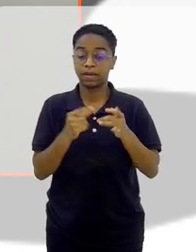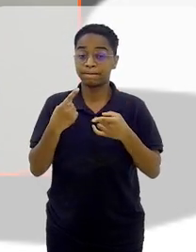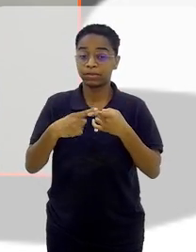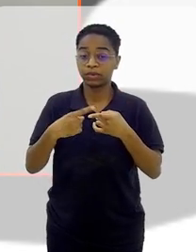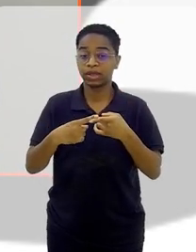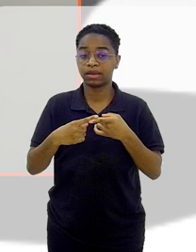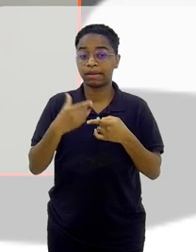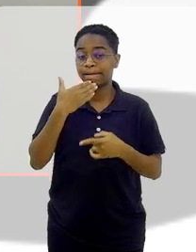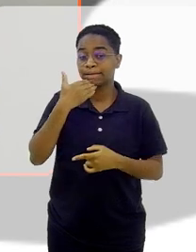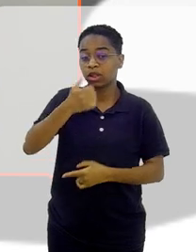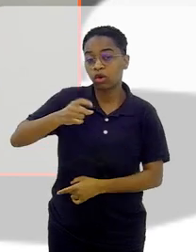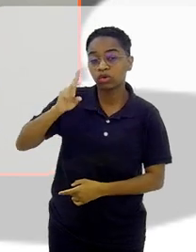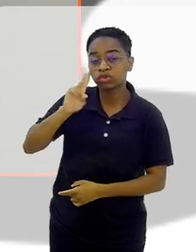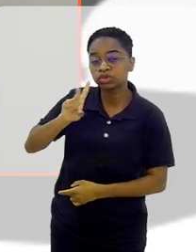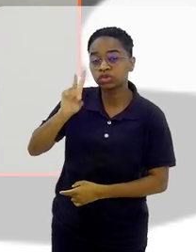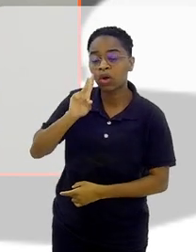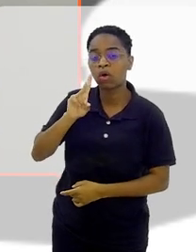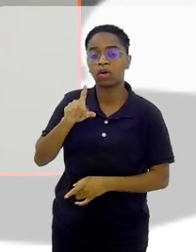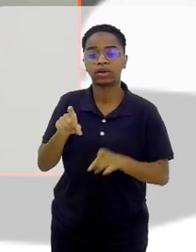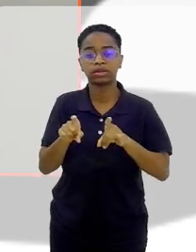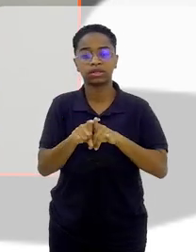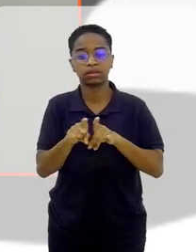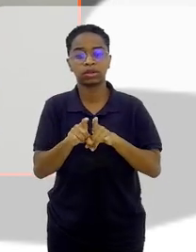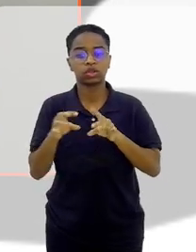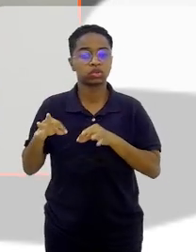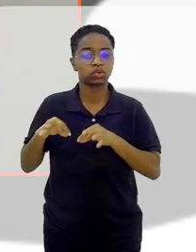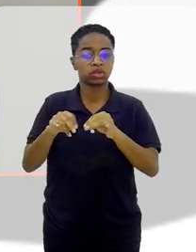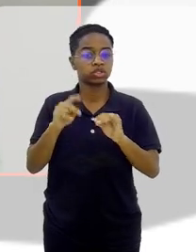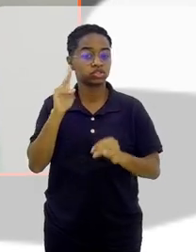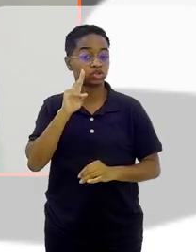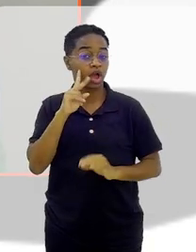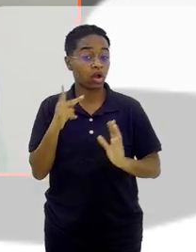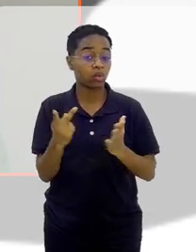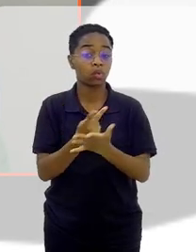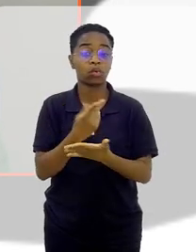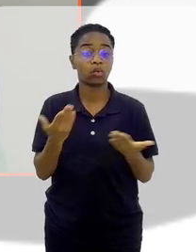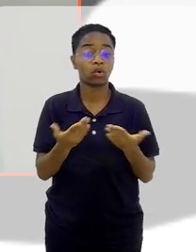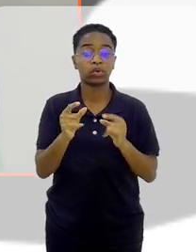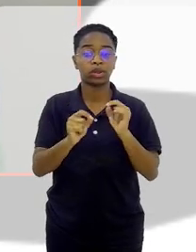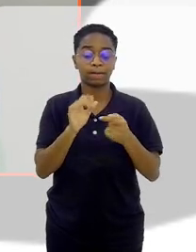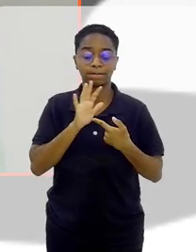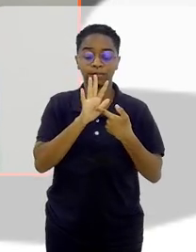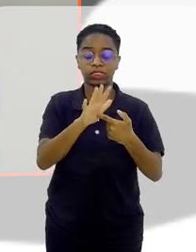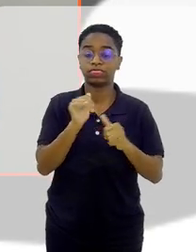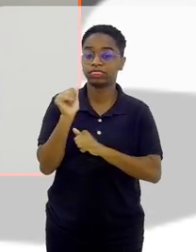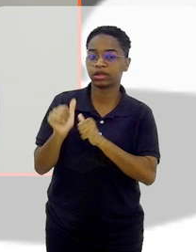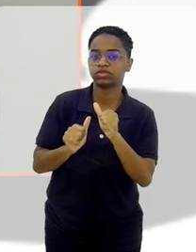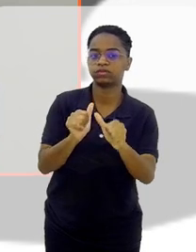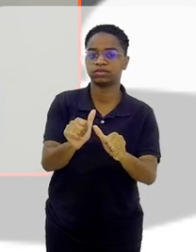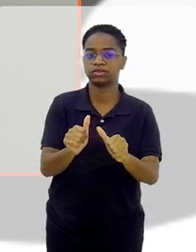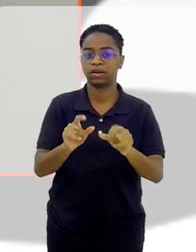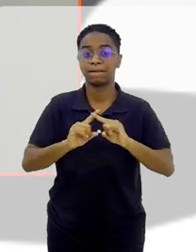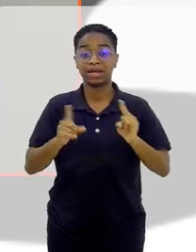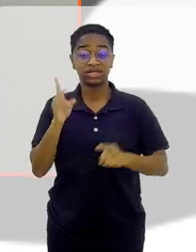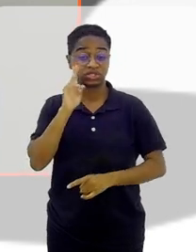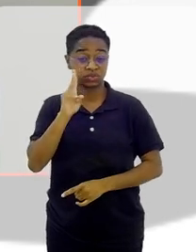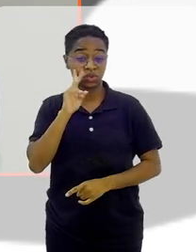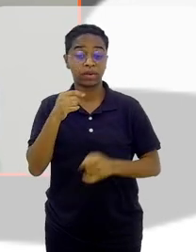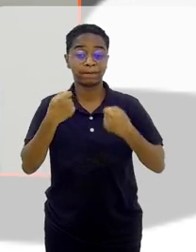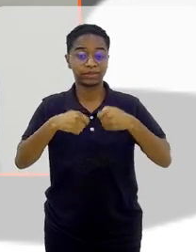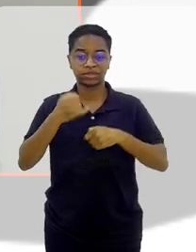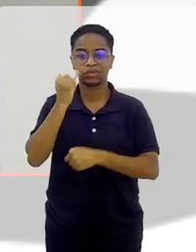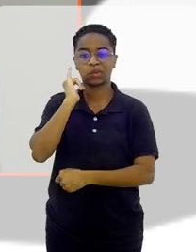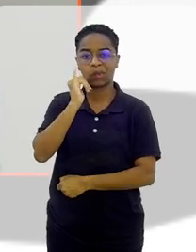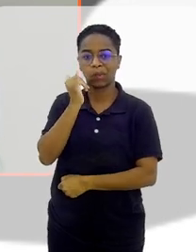As melhores histórias, as histórias que estão acontecendo, são as histórias de transformação. E essas histórias precisam ser